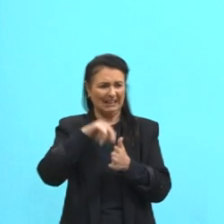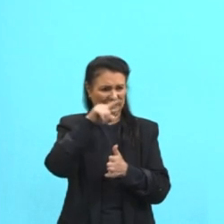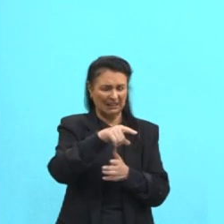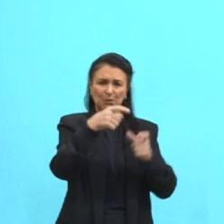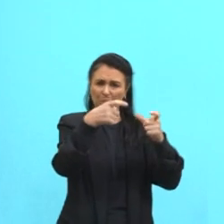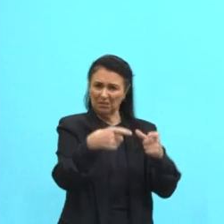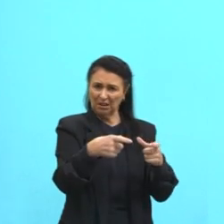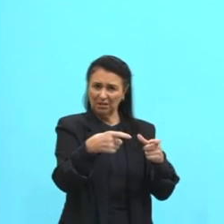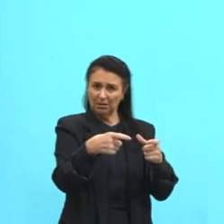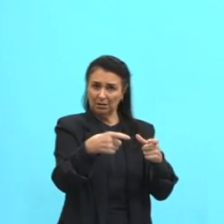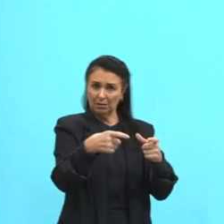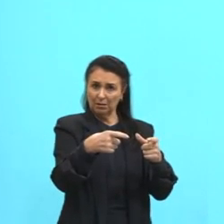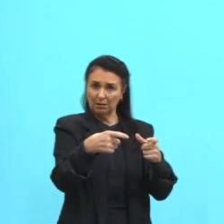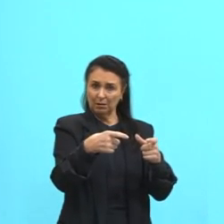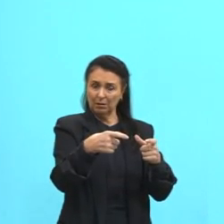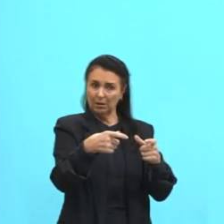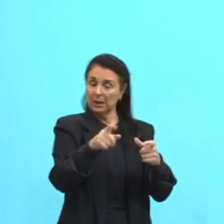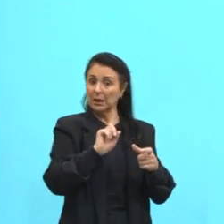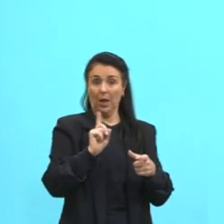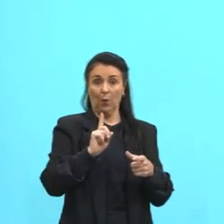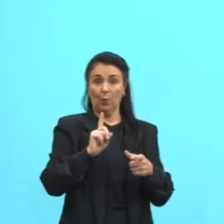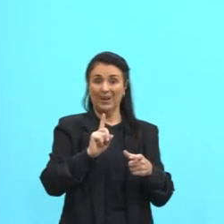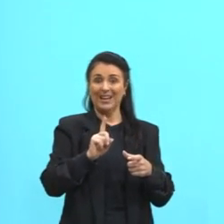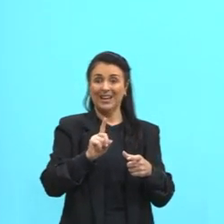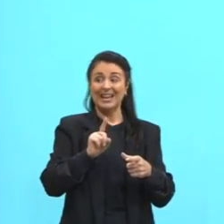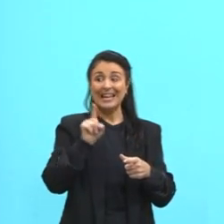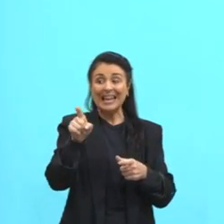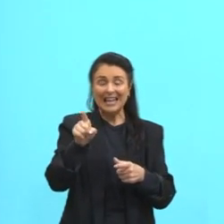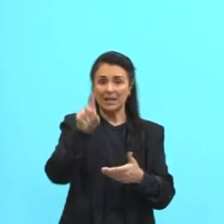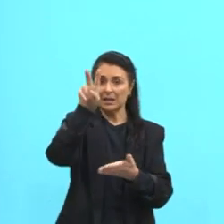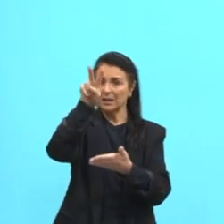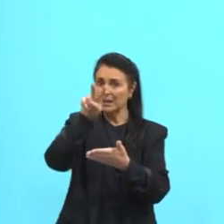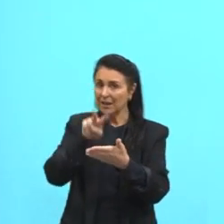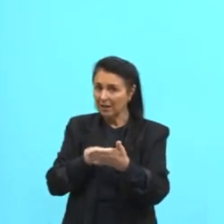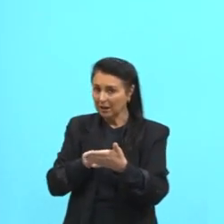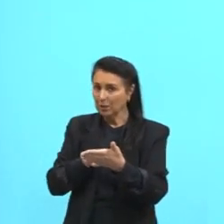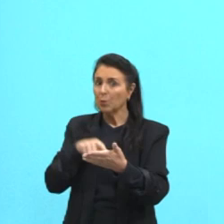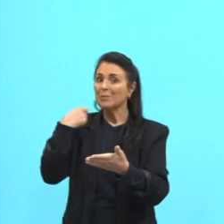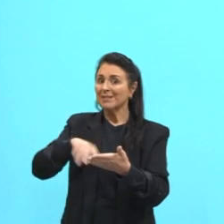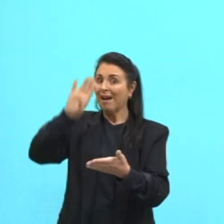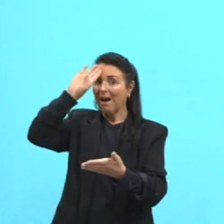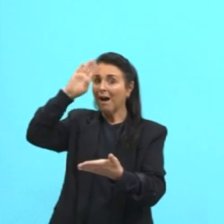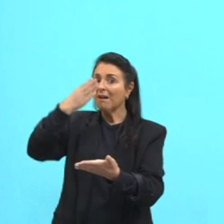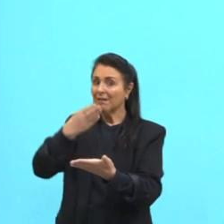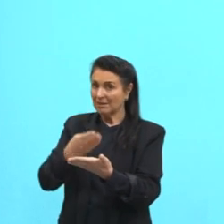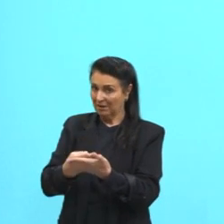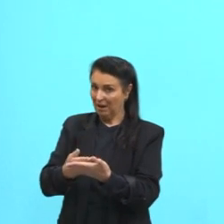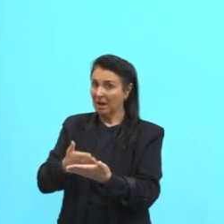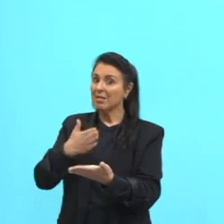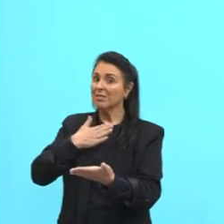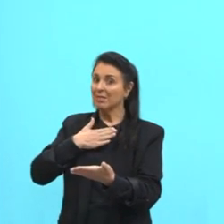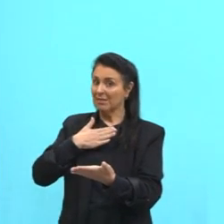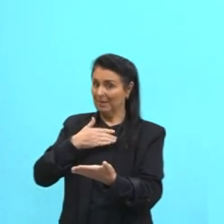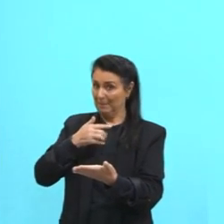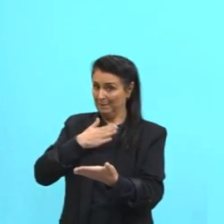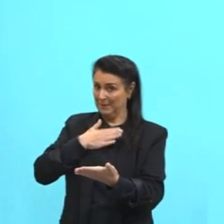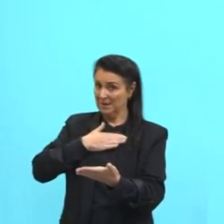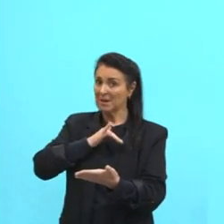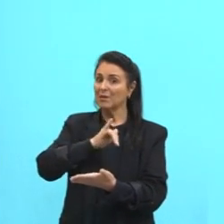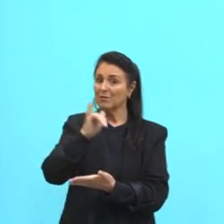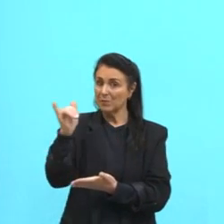não. Eu preciso, com certeza, que o meu leitor confirme aquela informação ao final. Agora, aqui,